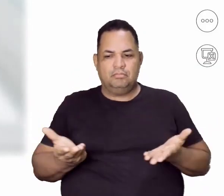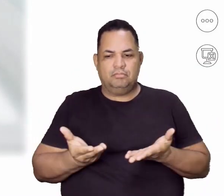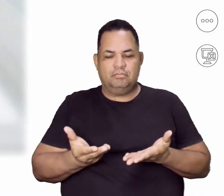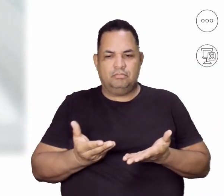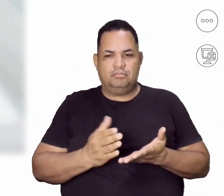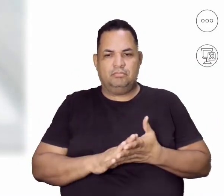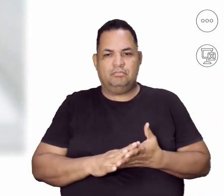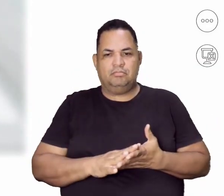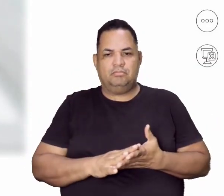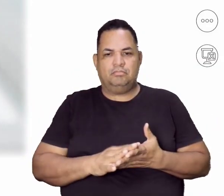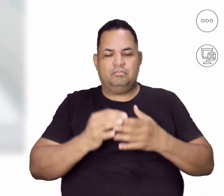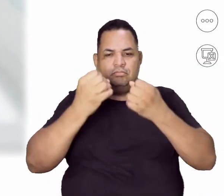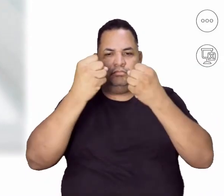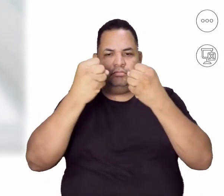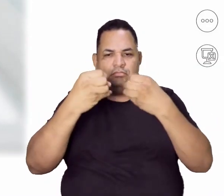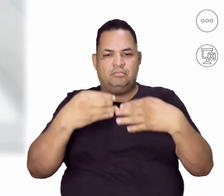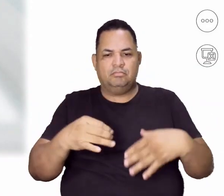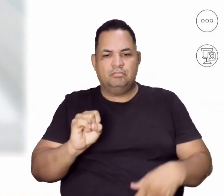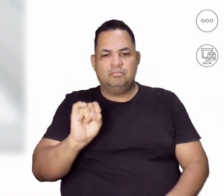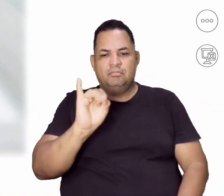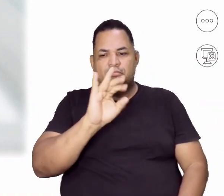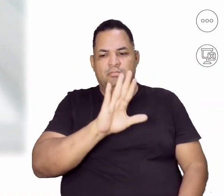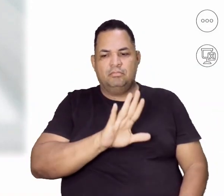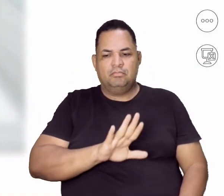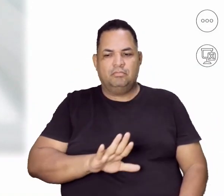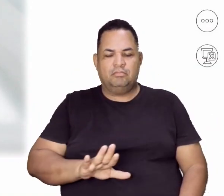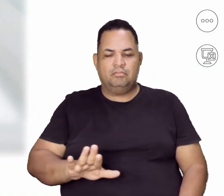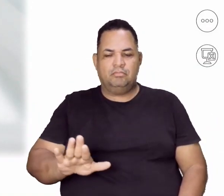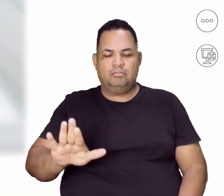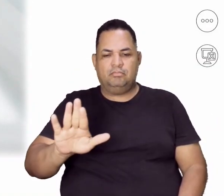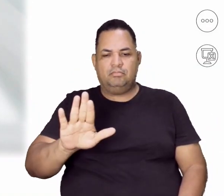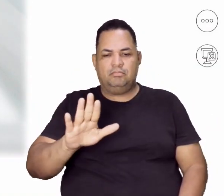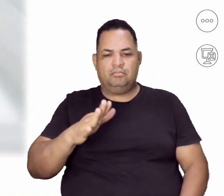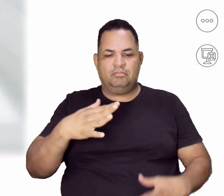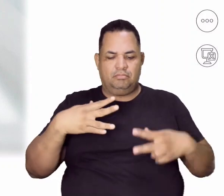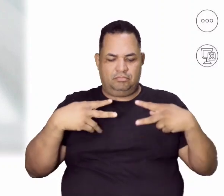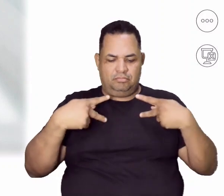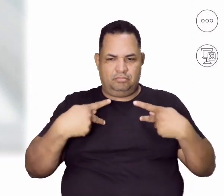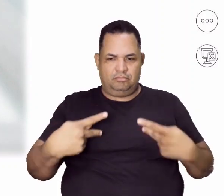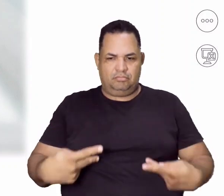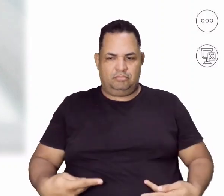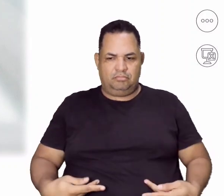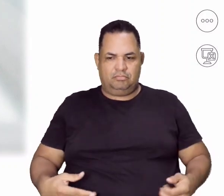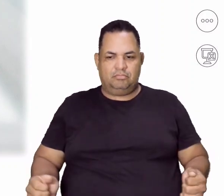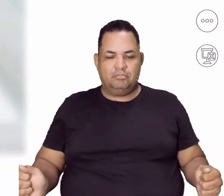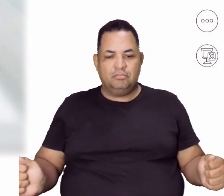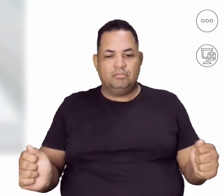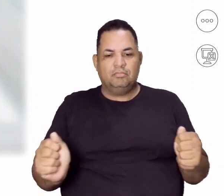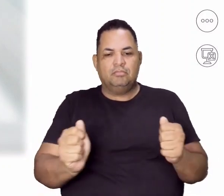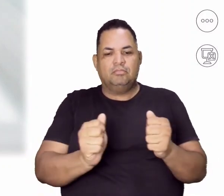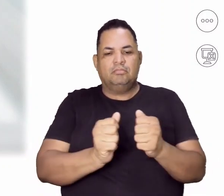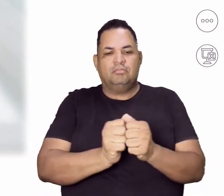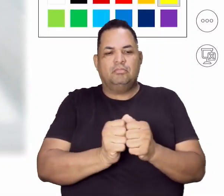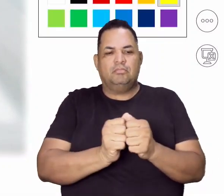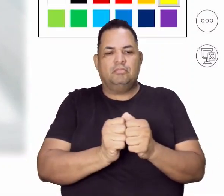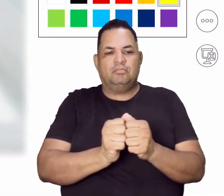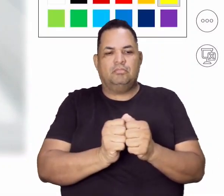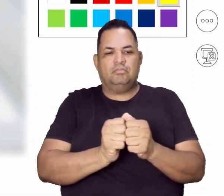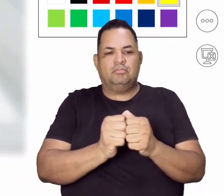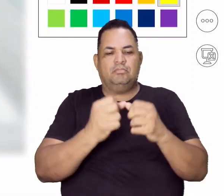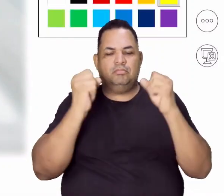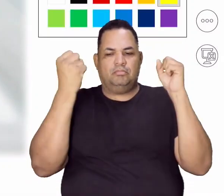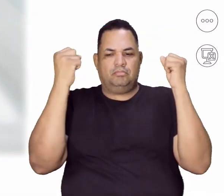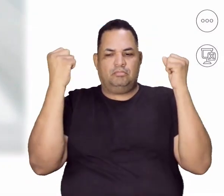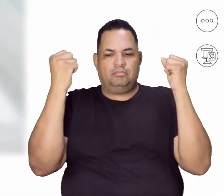refere aí à imagem corporal e a atividade física. Imagem corporal